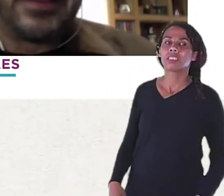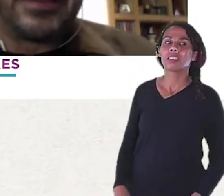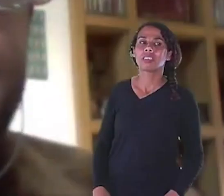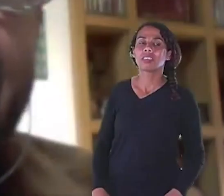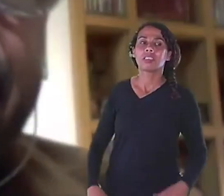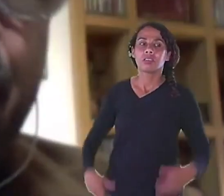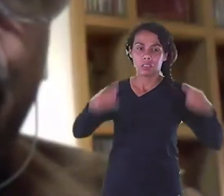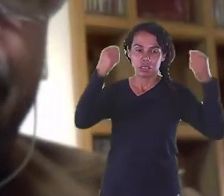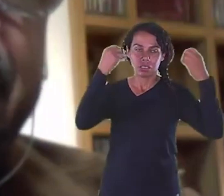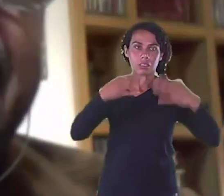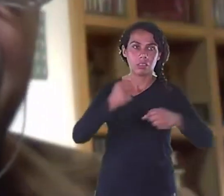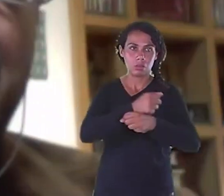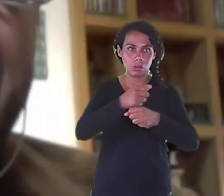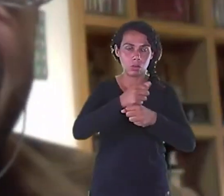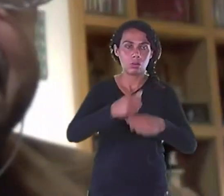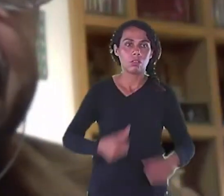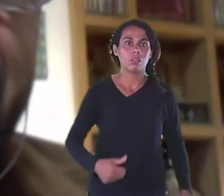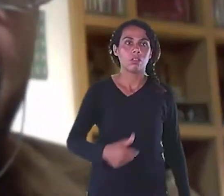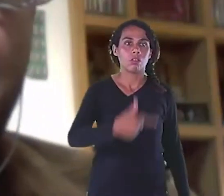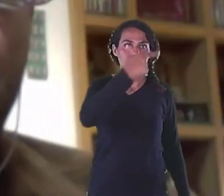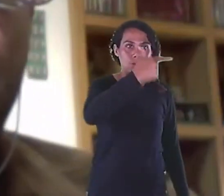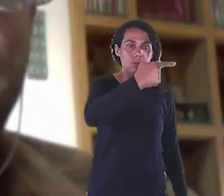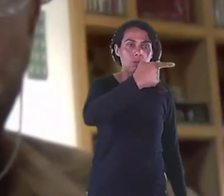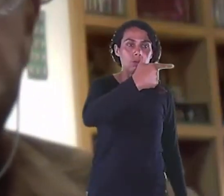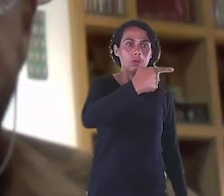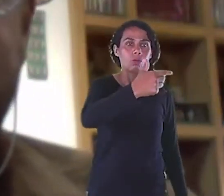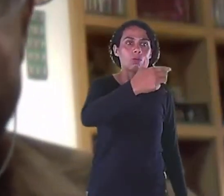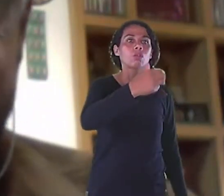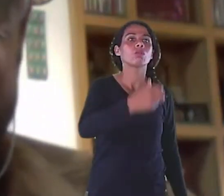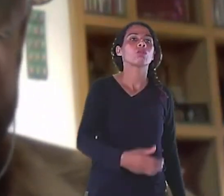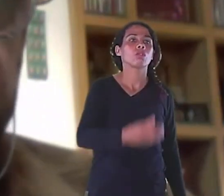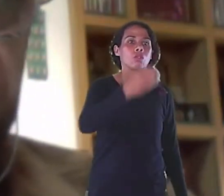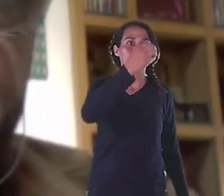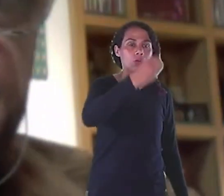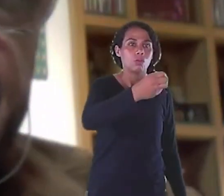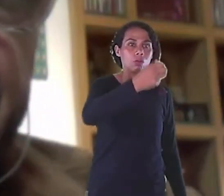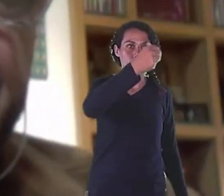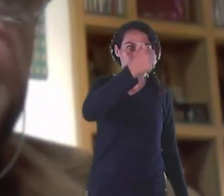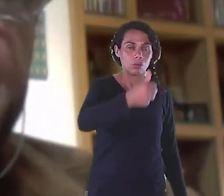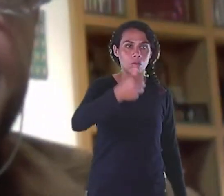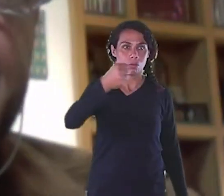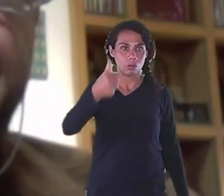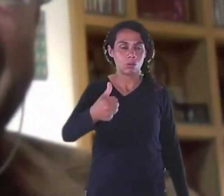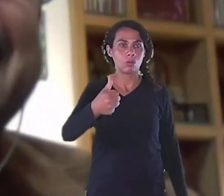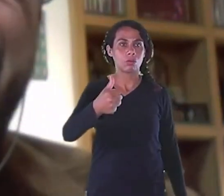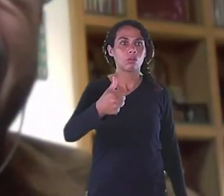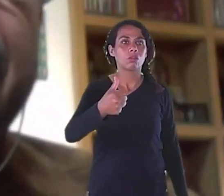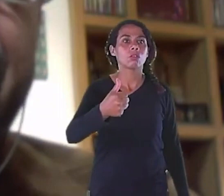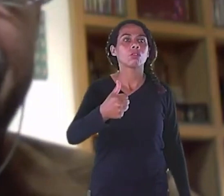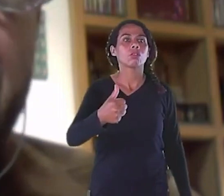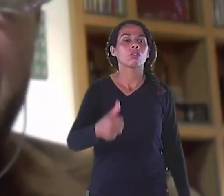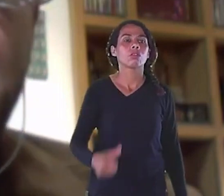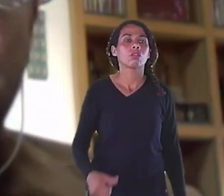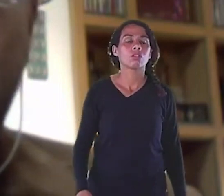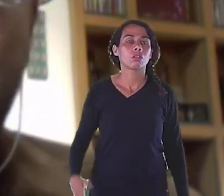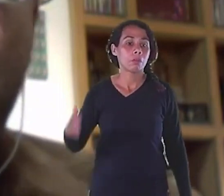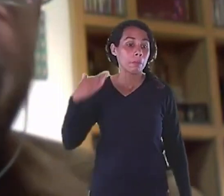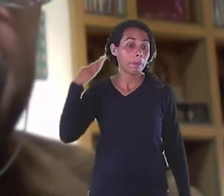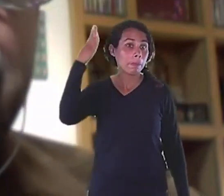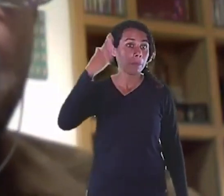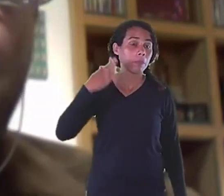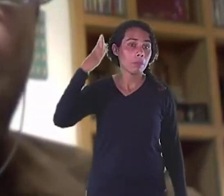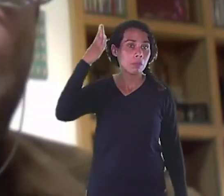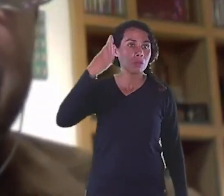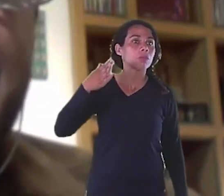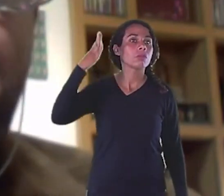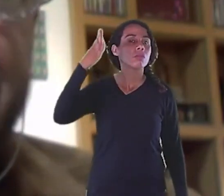Eu fui convidado A ser um dos palestrantes De palestra magna Num